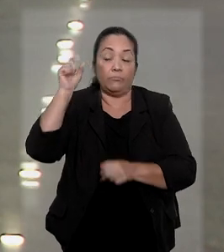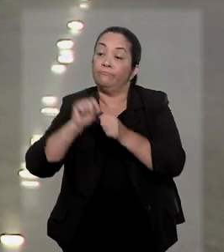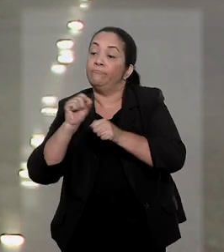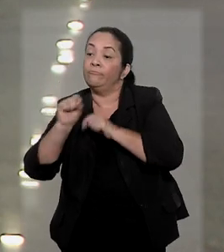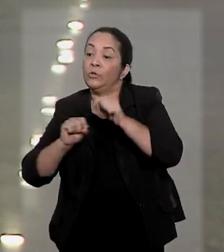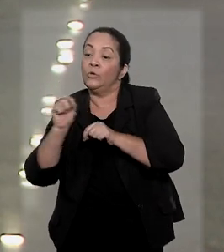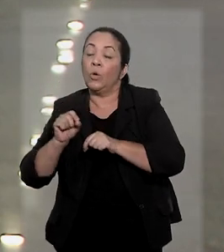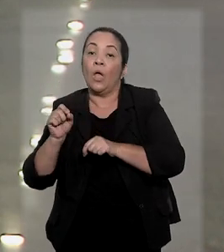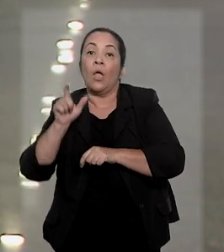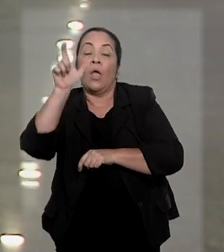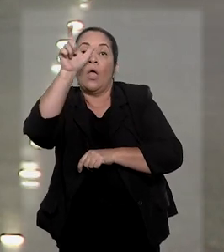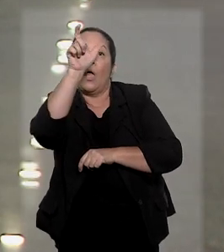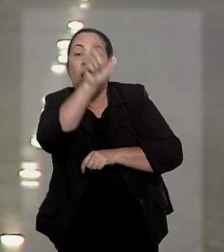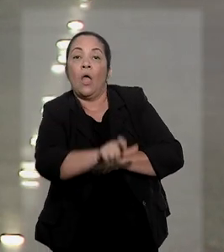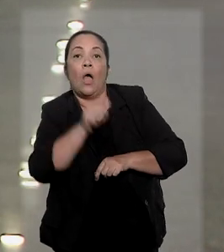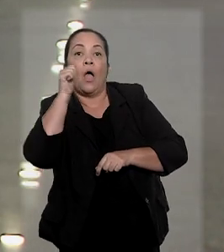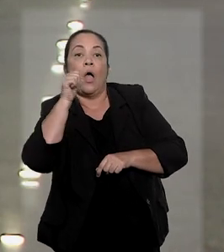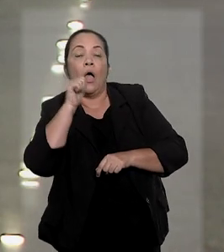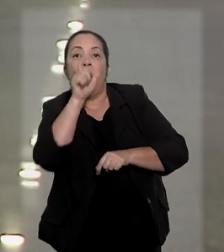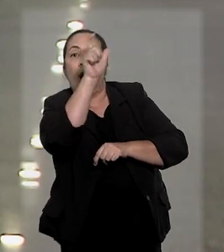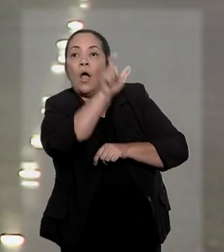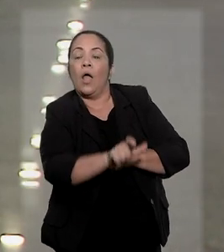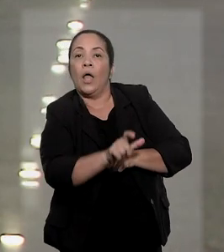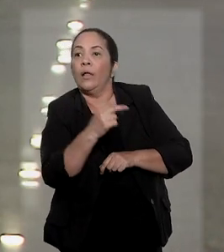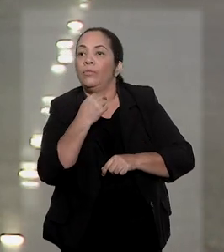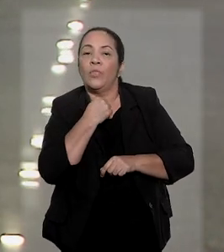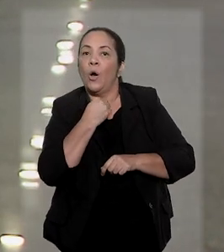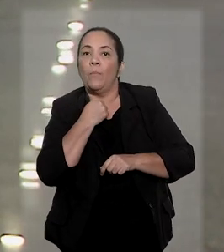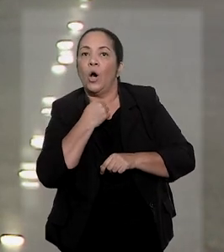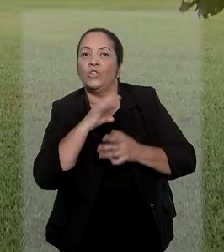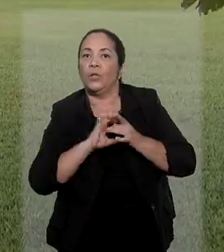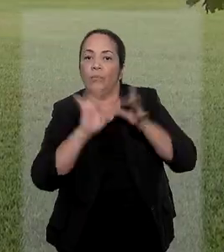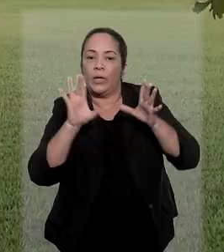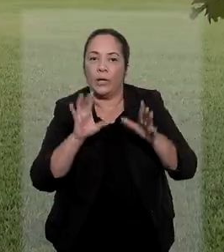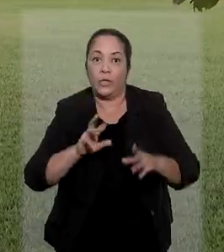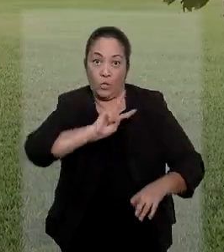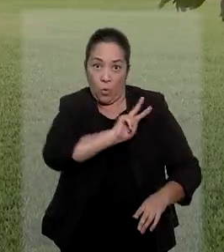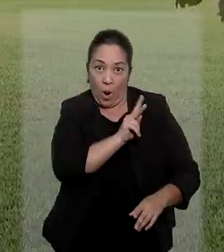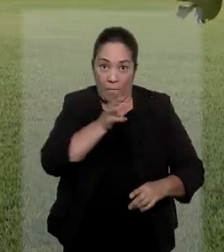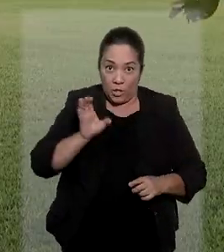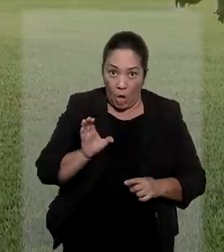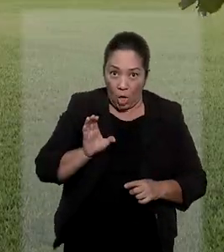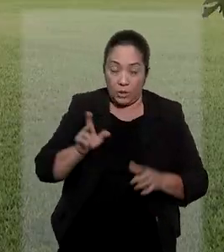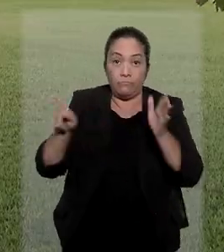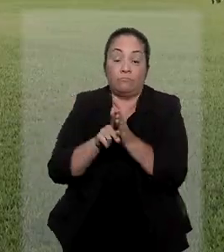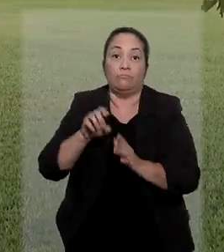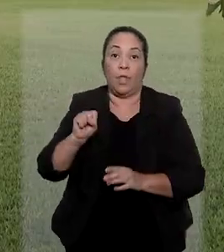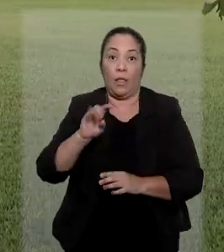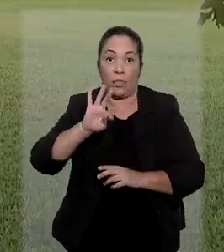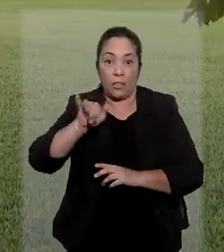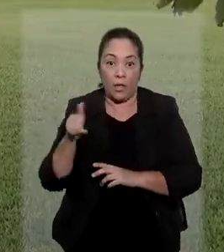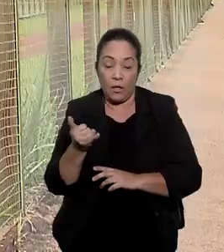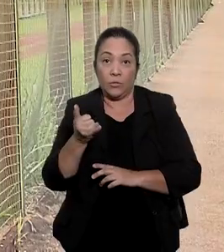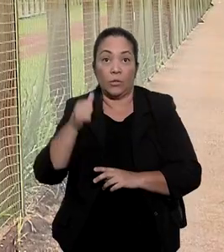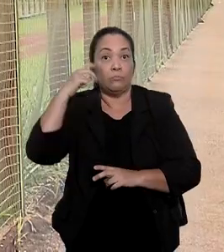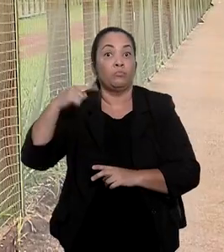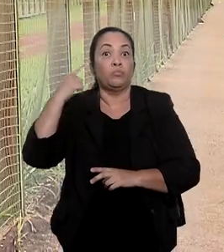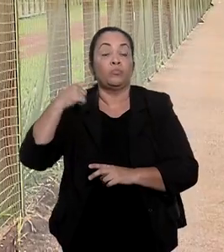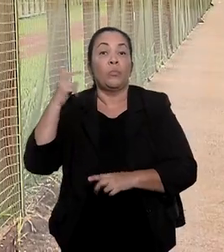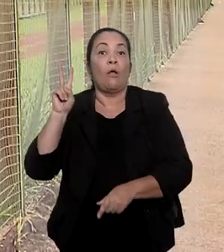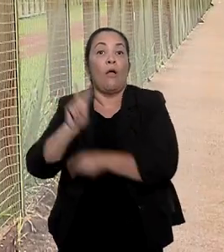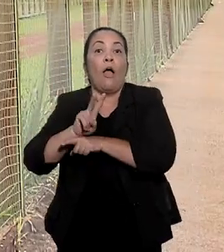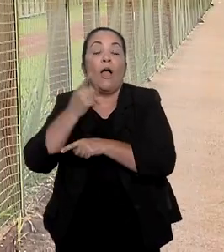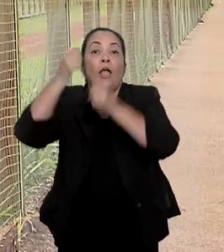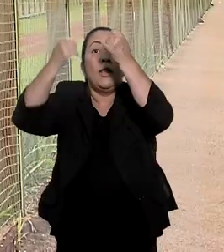que, como já vinha respondendo presa, a ré não poderia recorrer em liberdade. No habeas corpus submetido ao STJ, a defesa